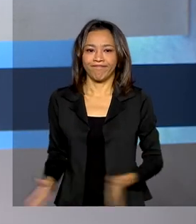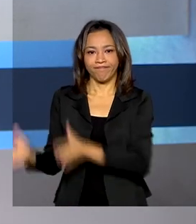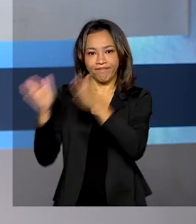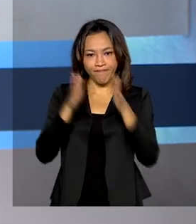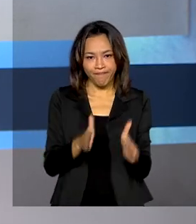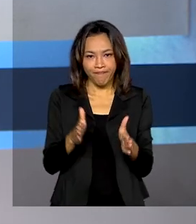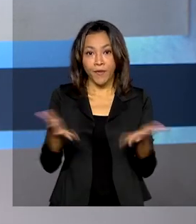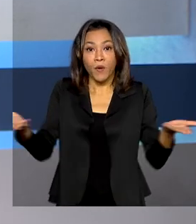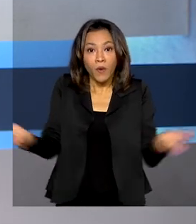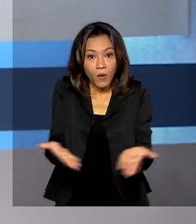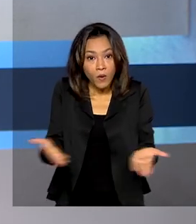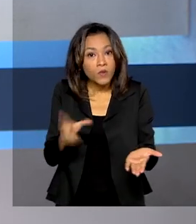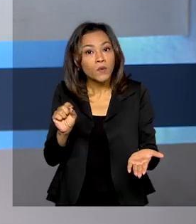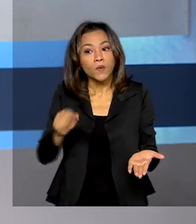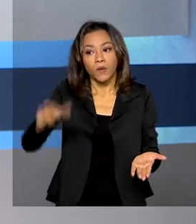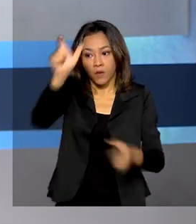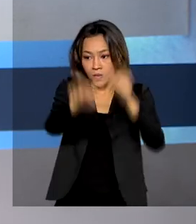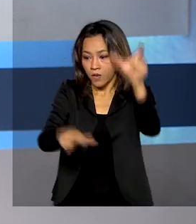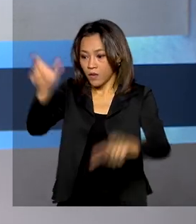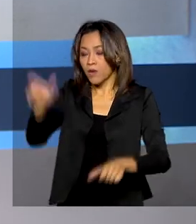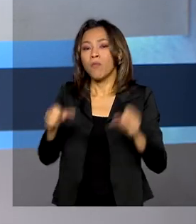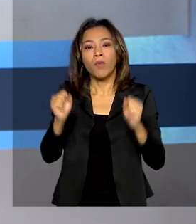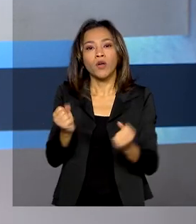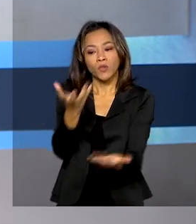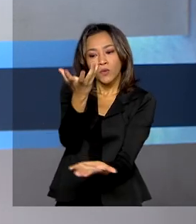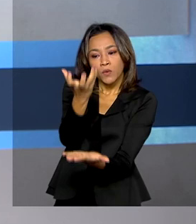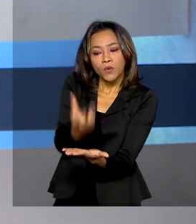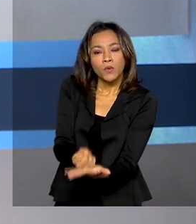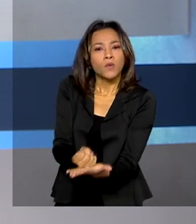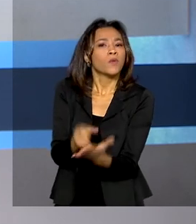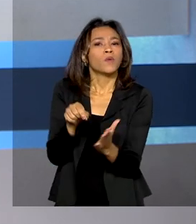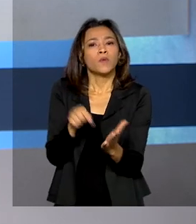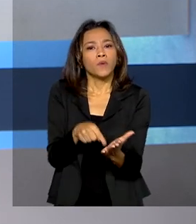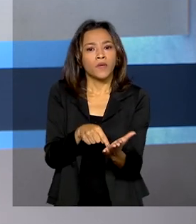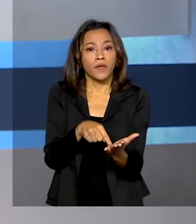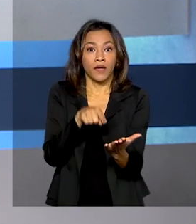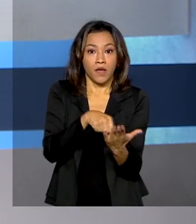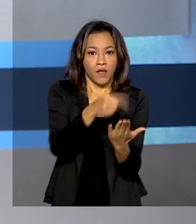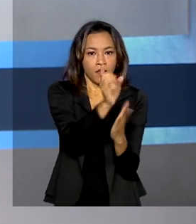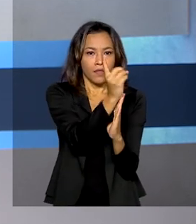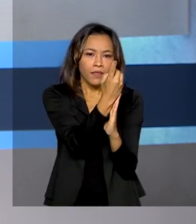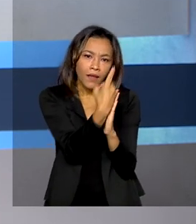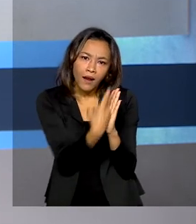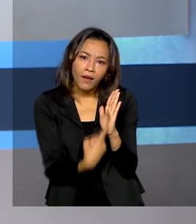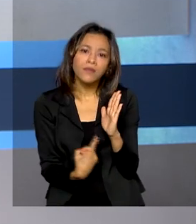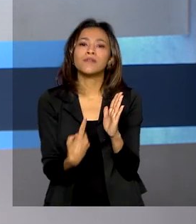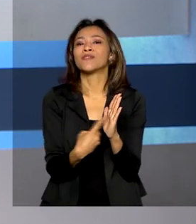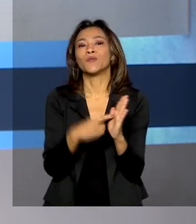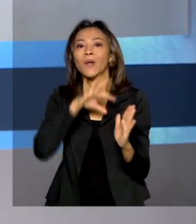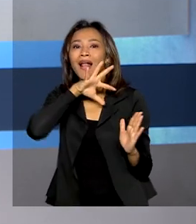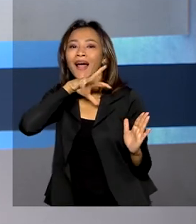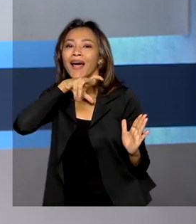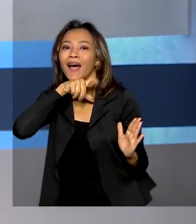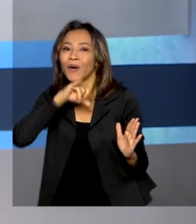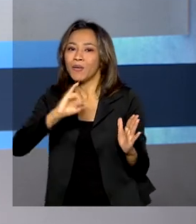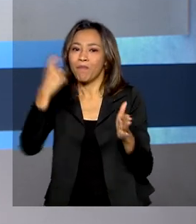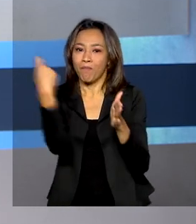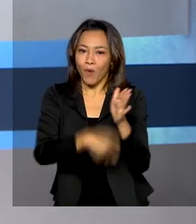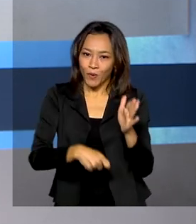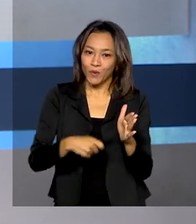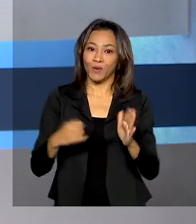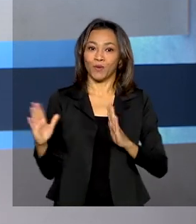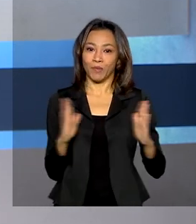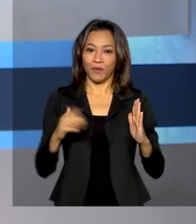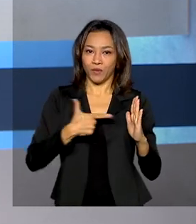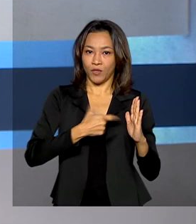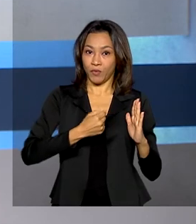de hoje, os contribuintes podem baixar o programa de preenchimento e de entrega da Declaração do Imposto de Renda Pessoa Física 2021.